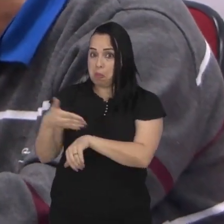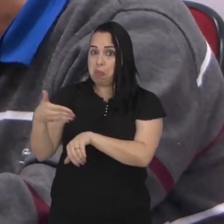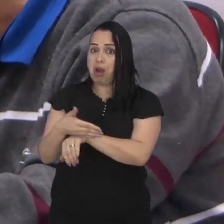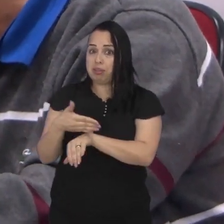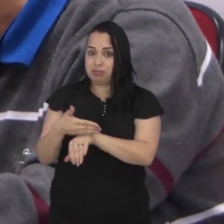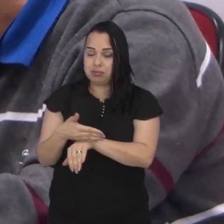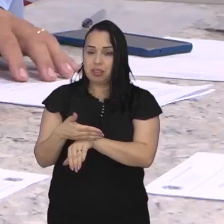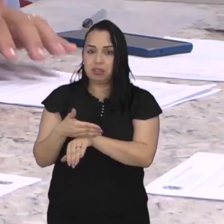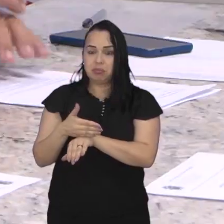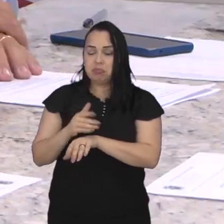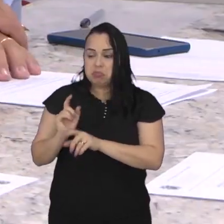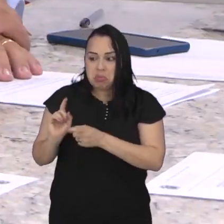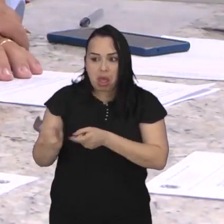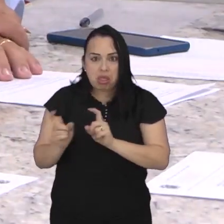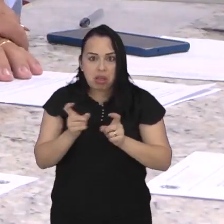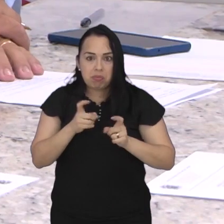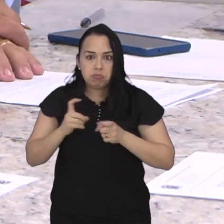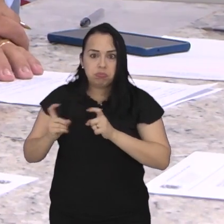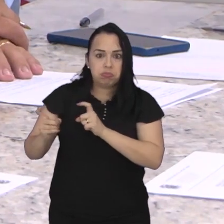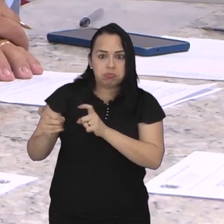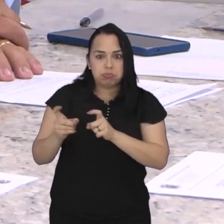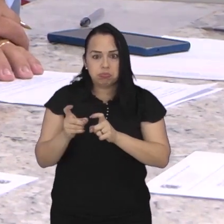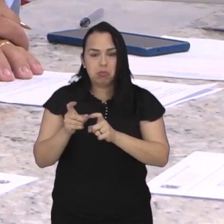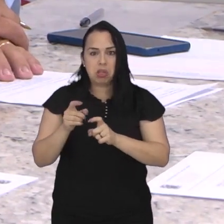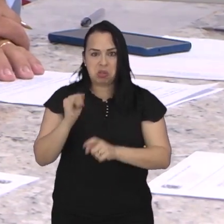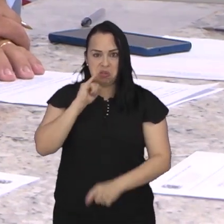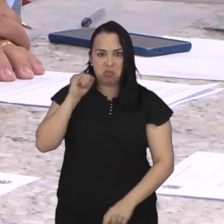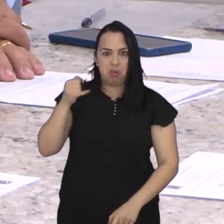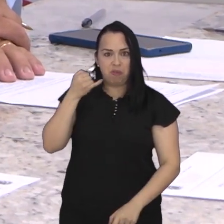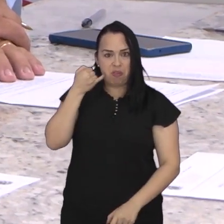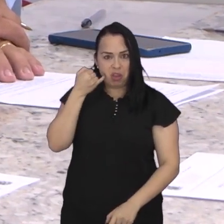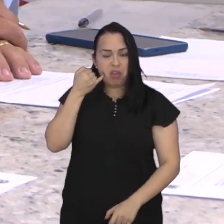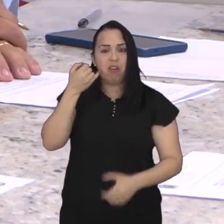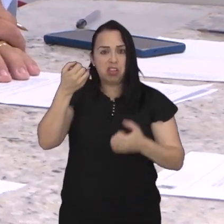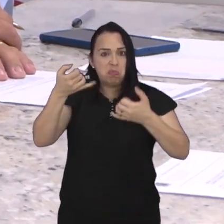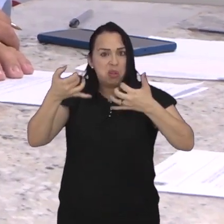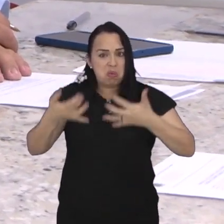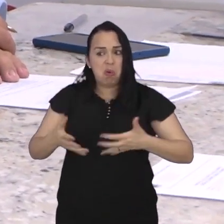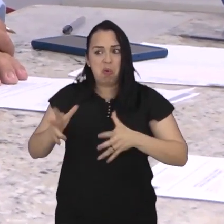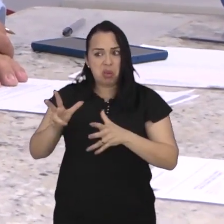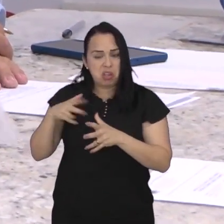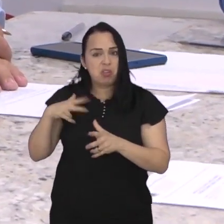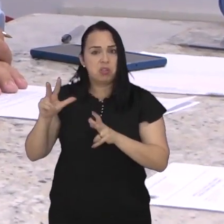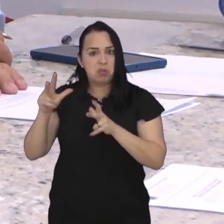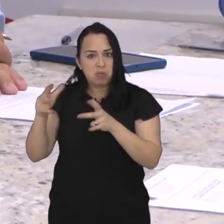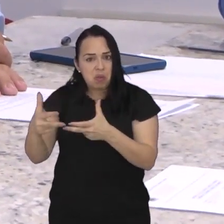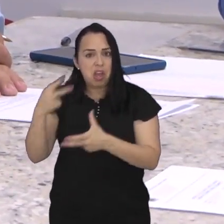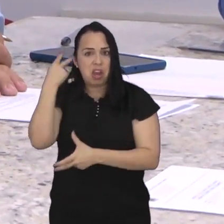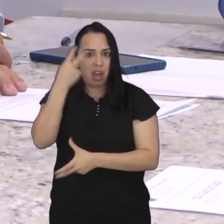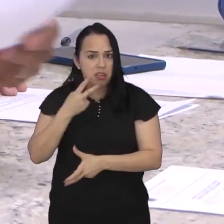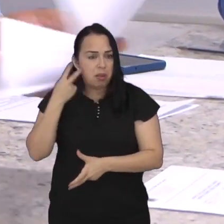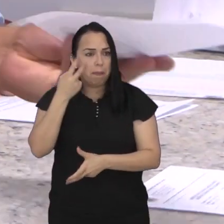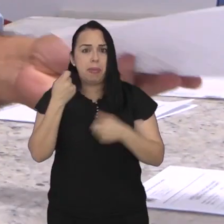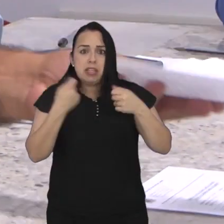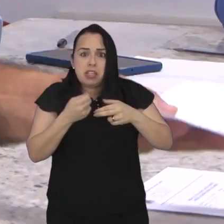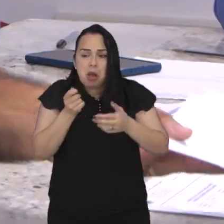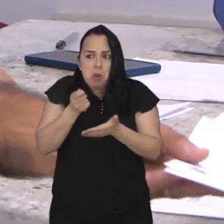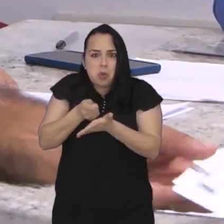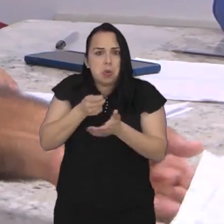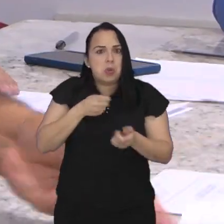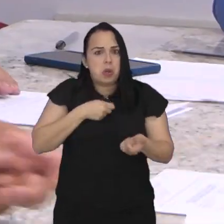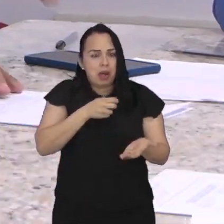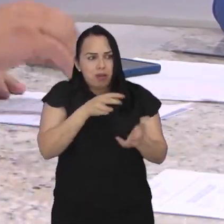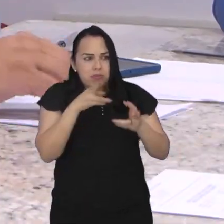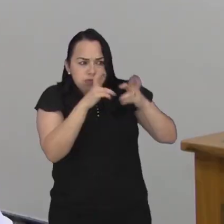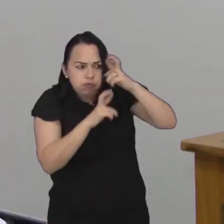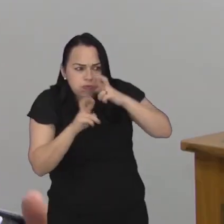Walter Hayashi durante o encontro Juvenil reforçou o papel da Câmara de acompanhar de perto os gastos